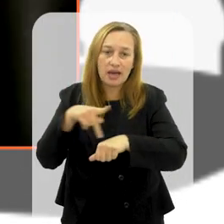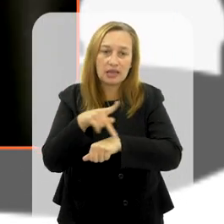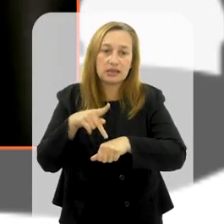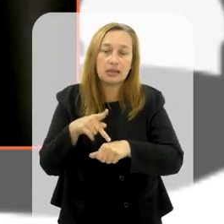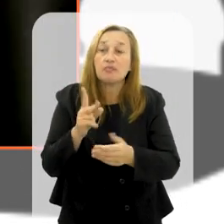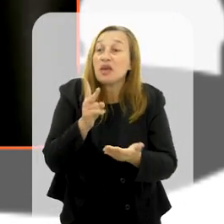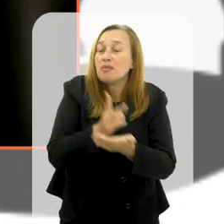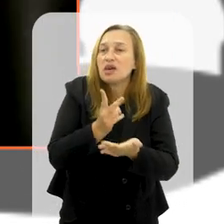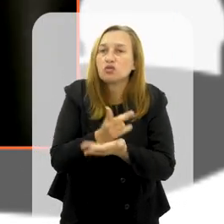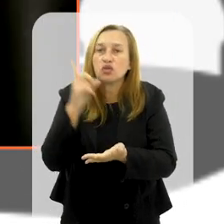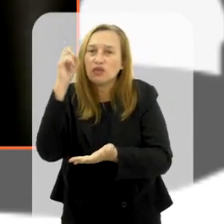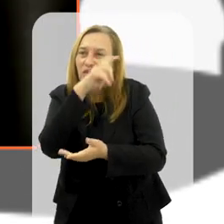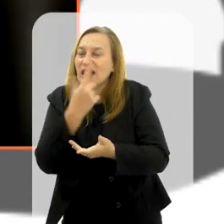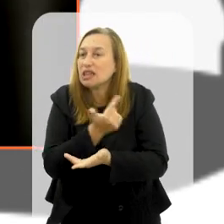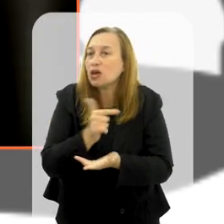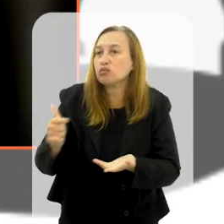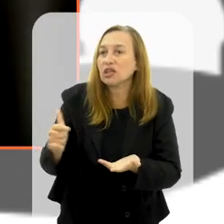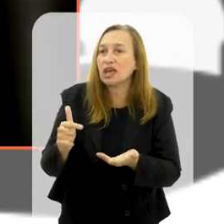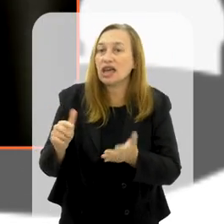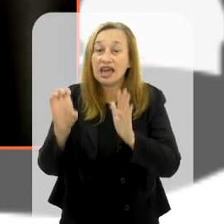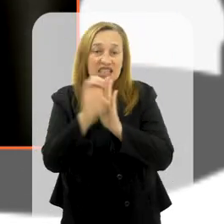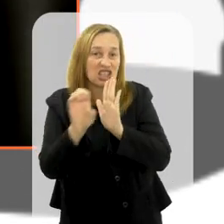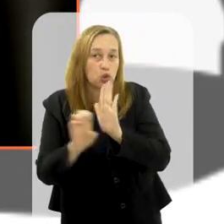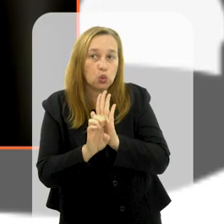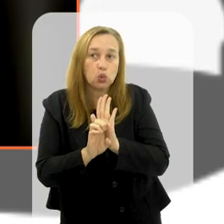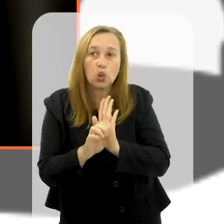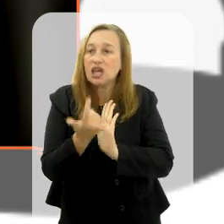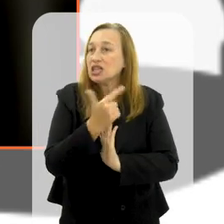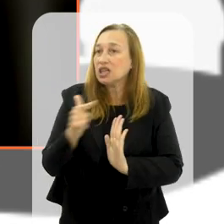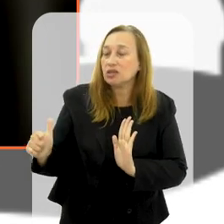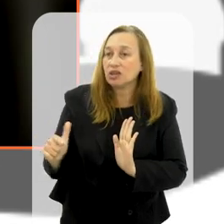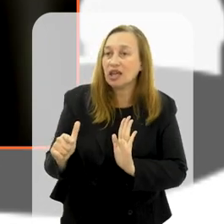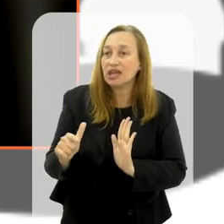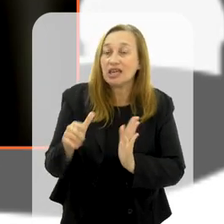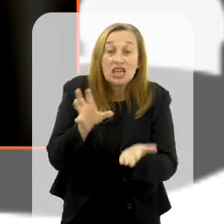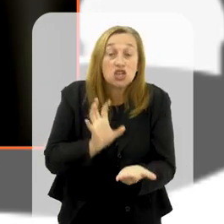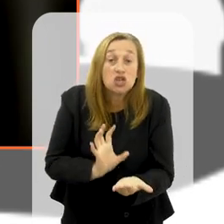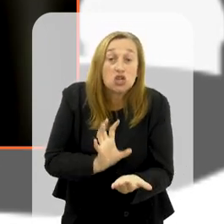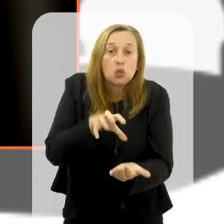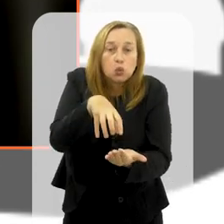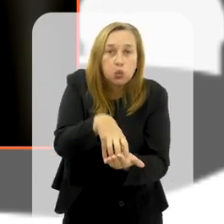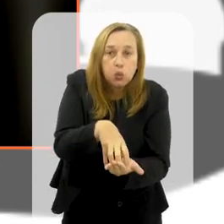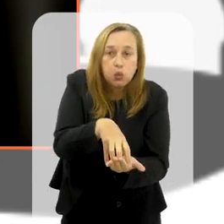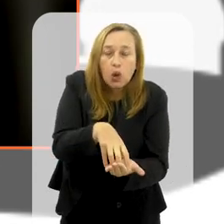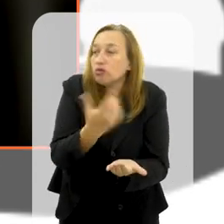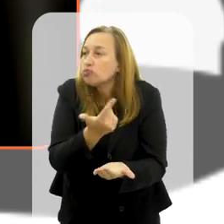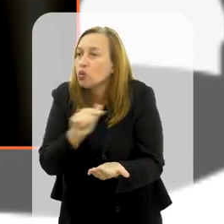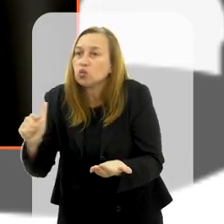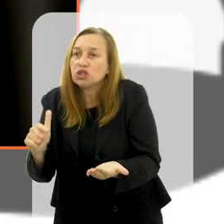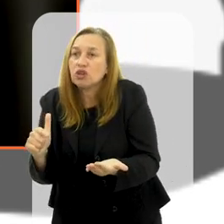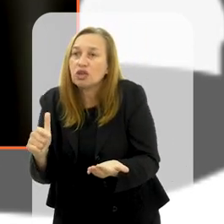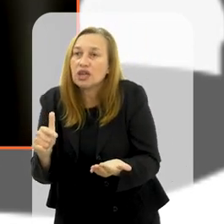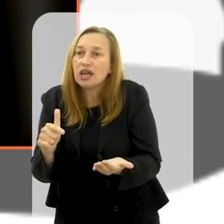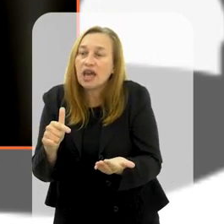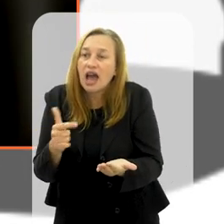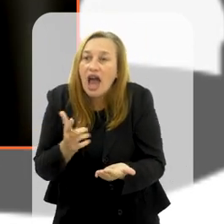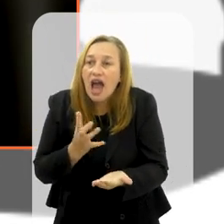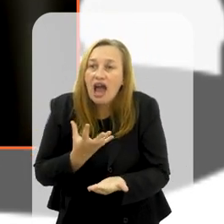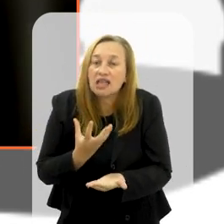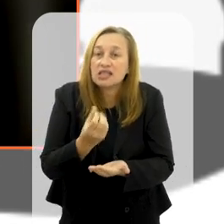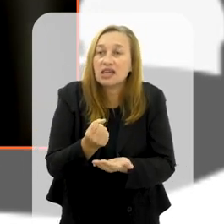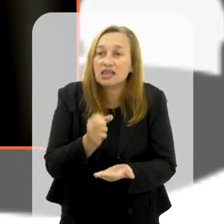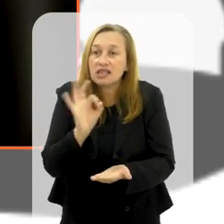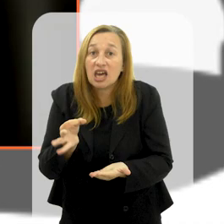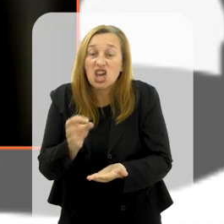Apesar da sua relevância, ele não tem estatuto, ele não tem sede, ele não tem algo que a gente acerte de